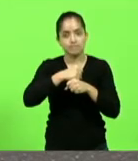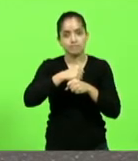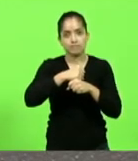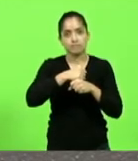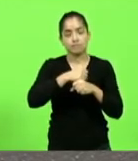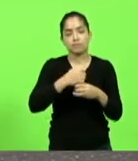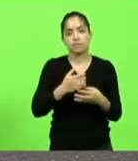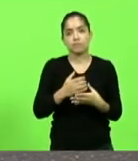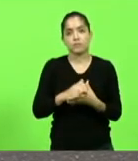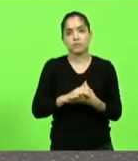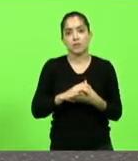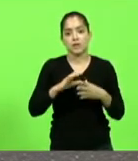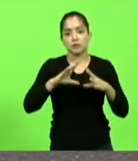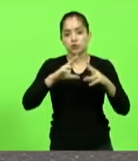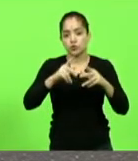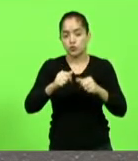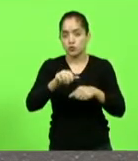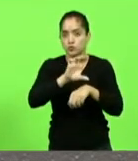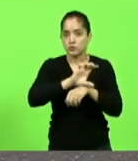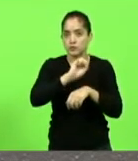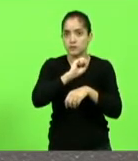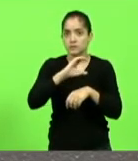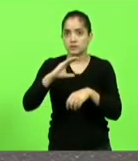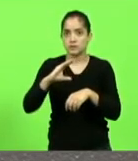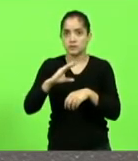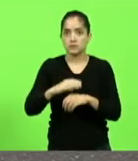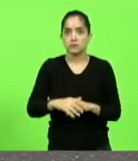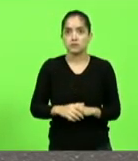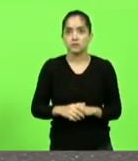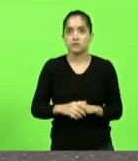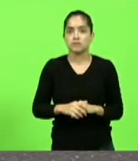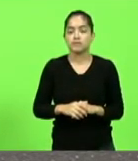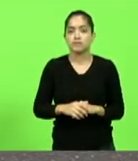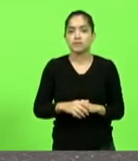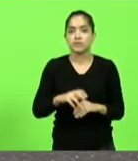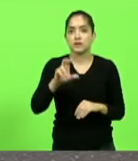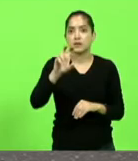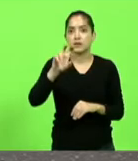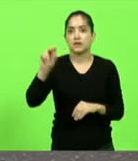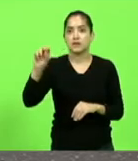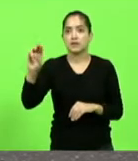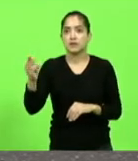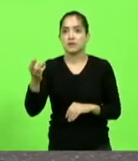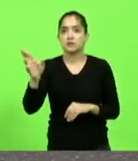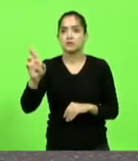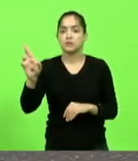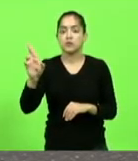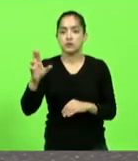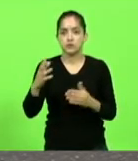em todo o estado de Santa Catarina empreendimento de 500 milhões de reais